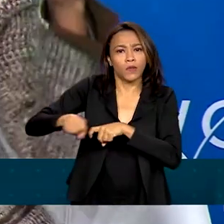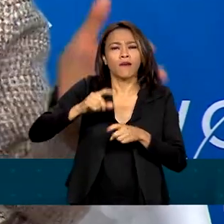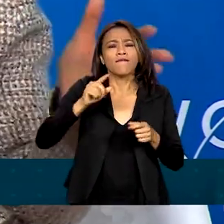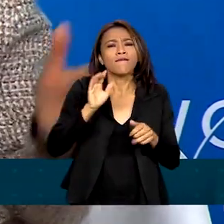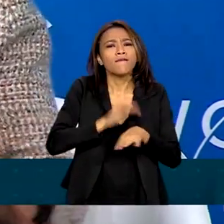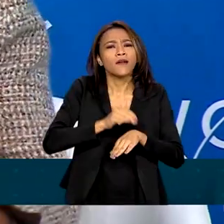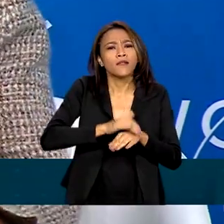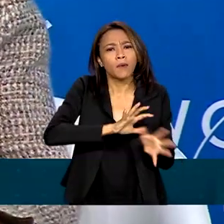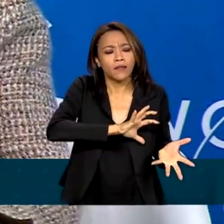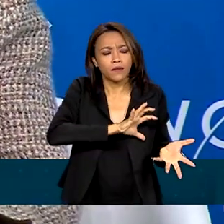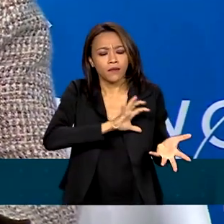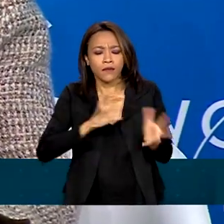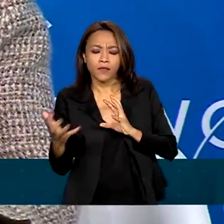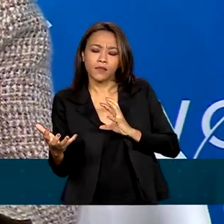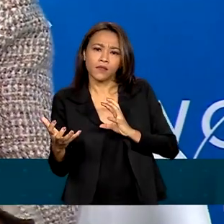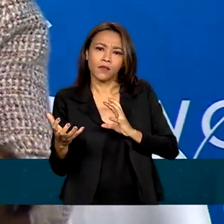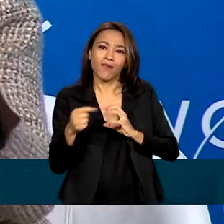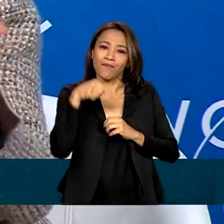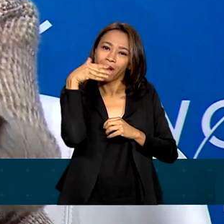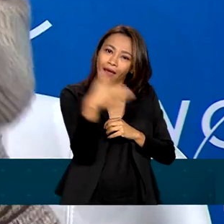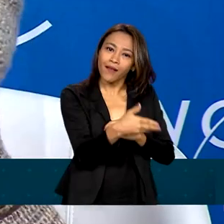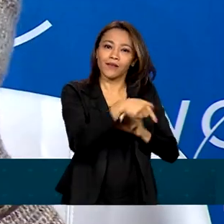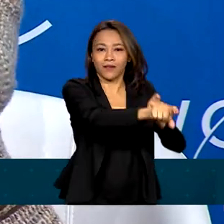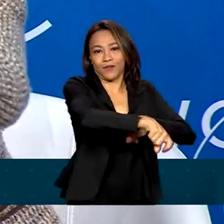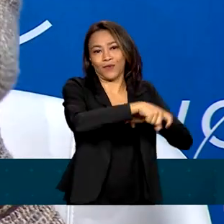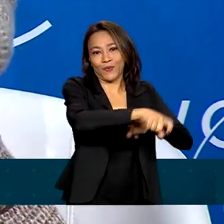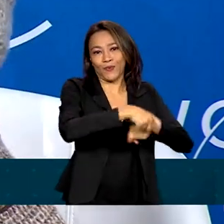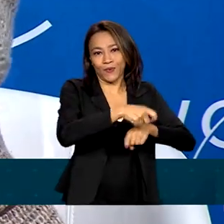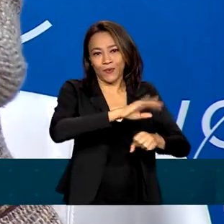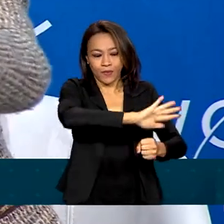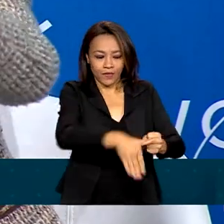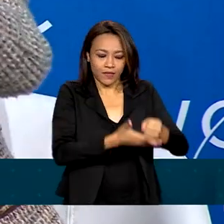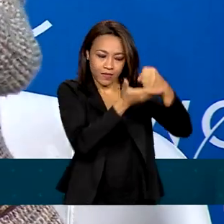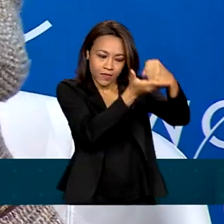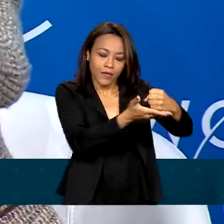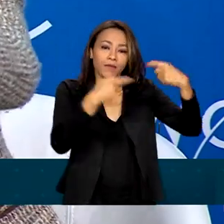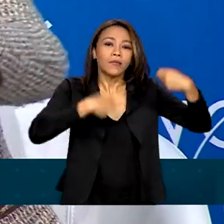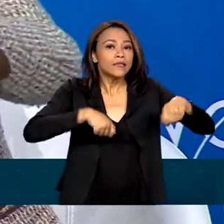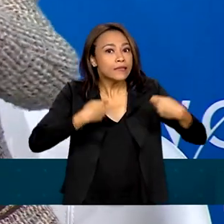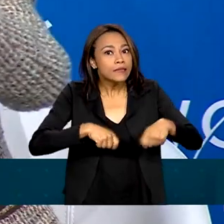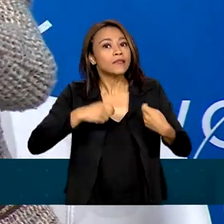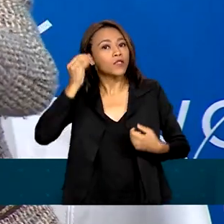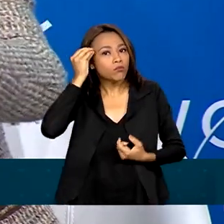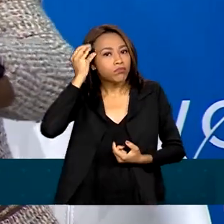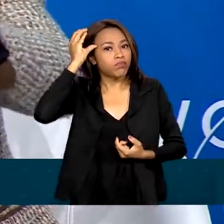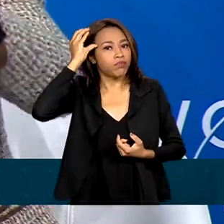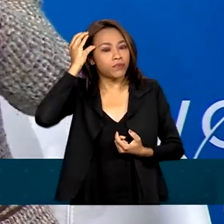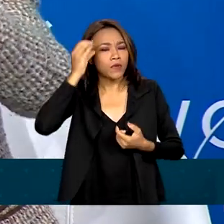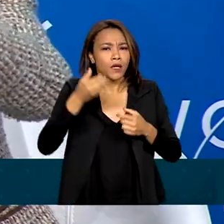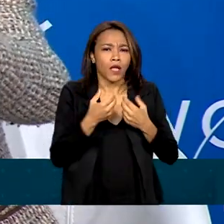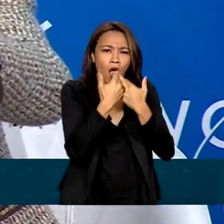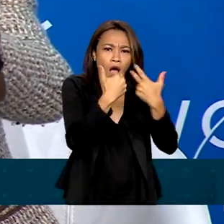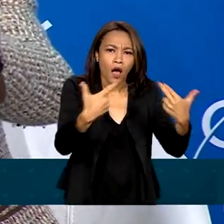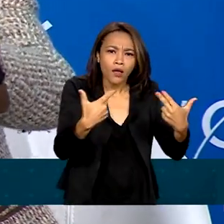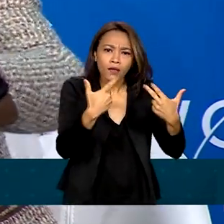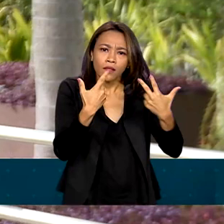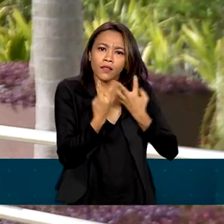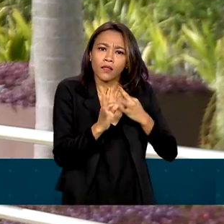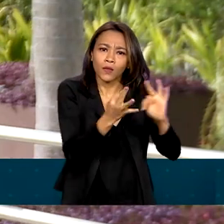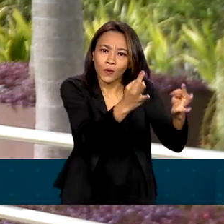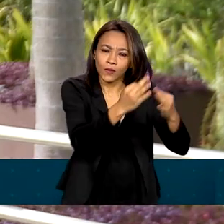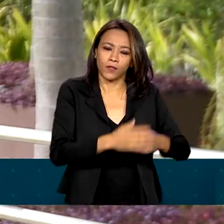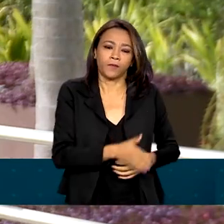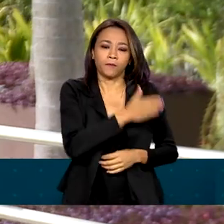para uma agricultura sustentável. Isso precisa de conhecimento, precisa de inovação, precisa de tecnologia.